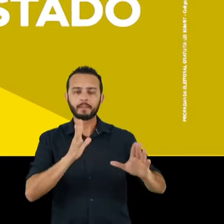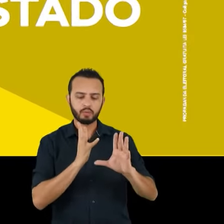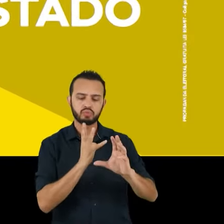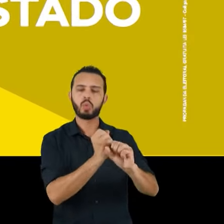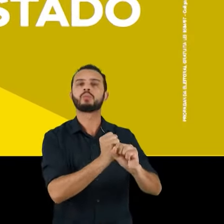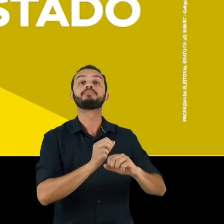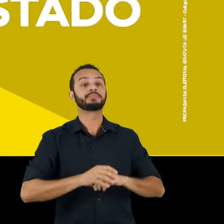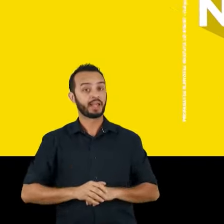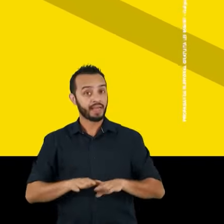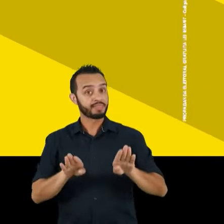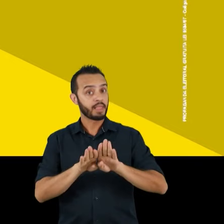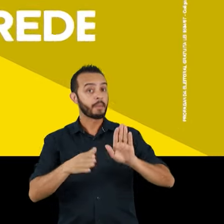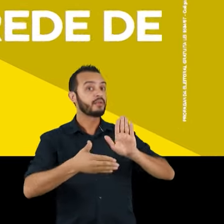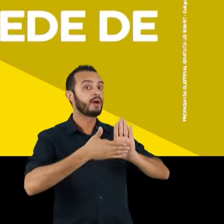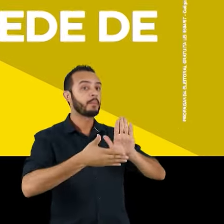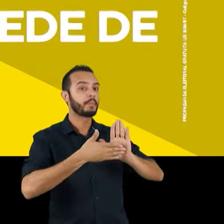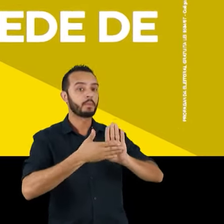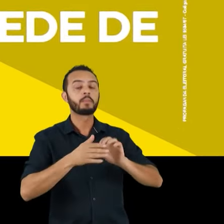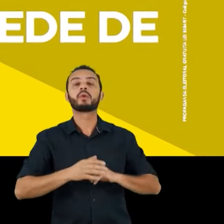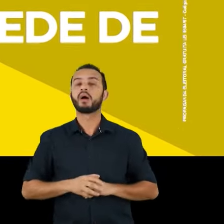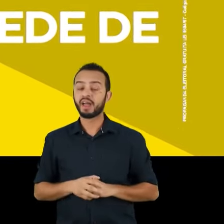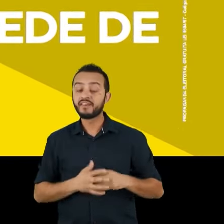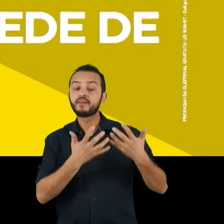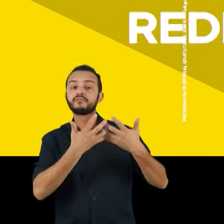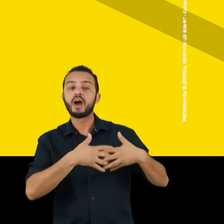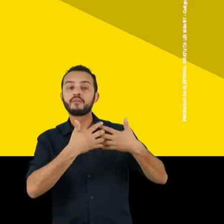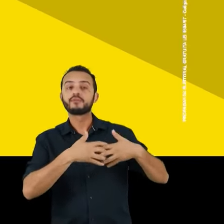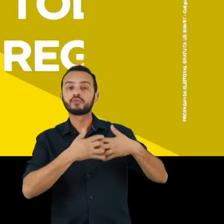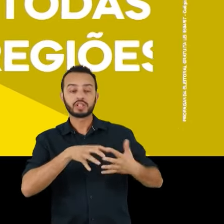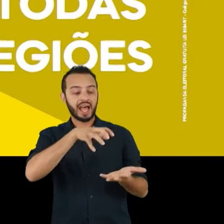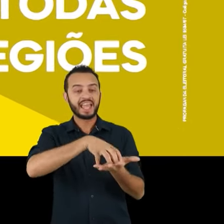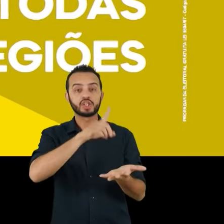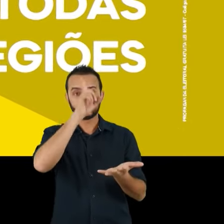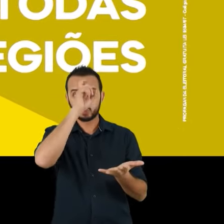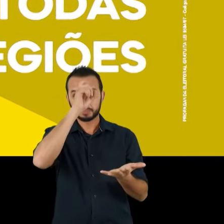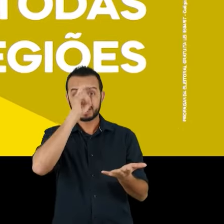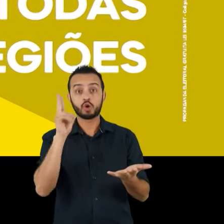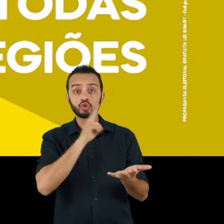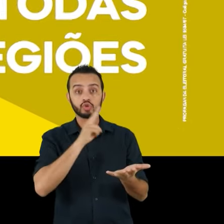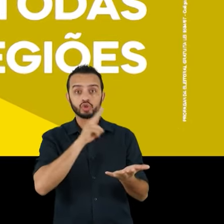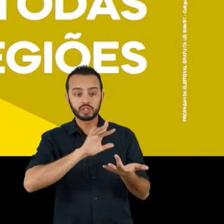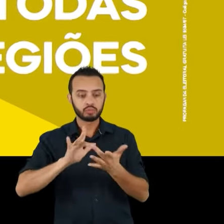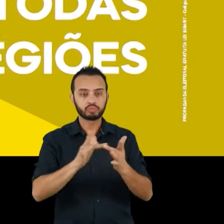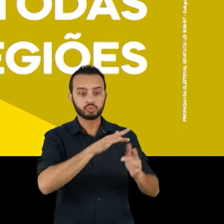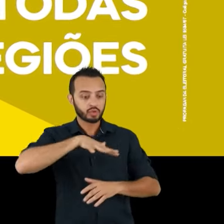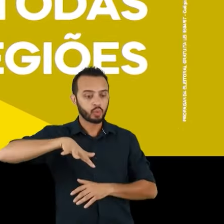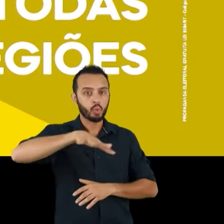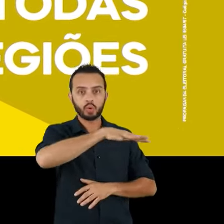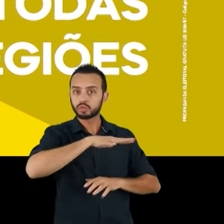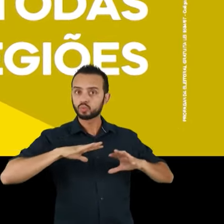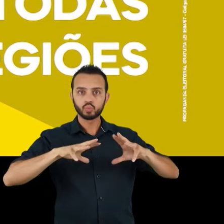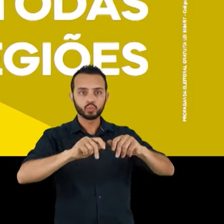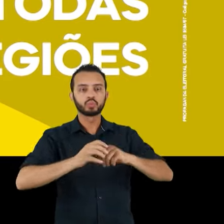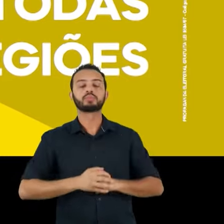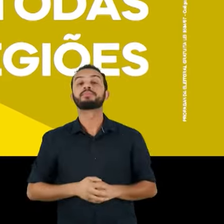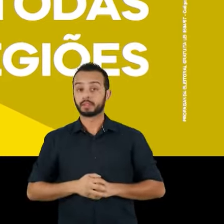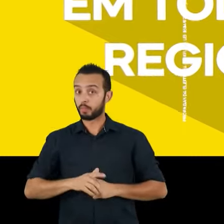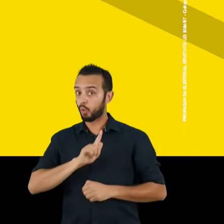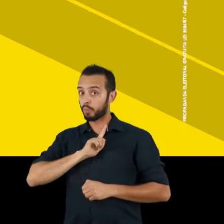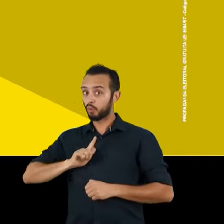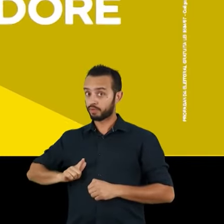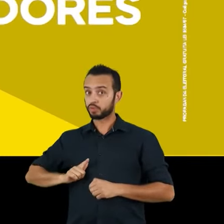Estado. Volmir Amado vai colocar para funcionar a rede de hospitais de urgência em todas as regiões. Como